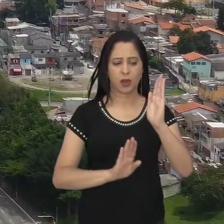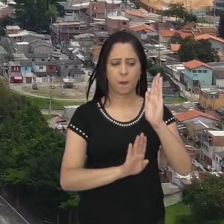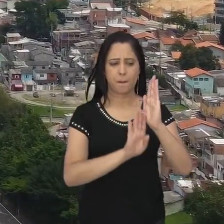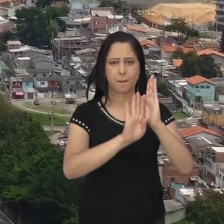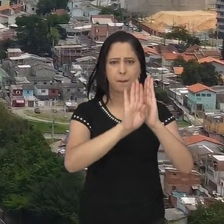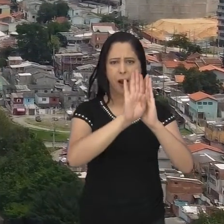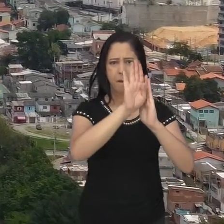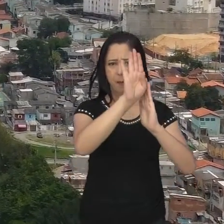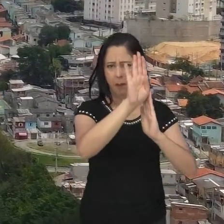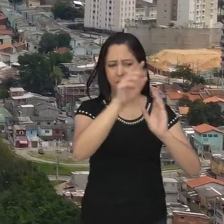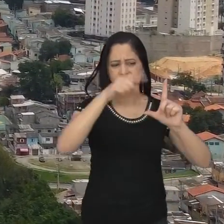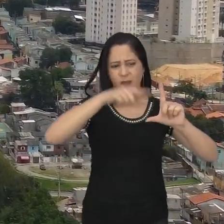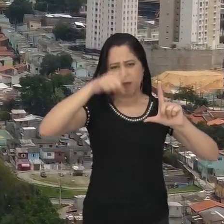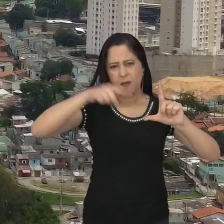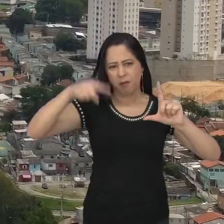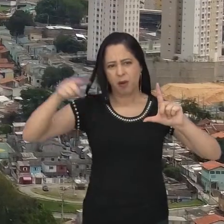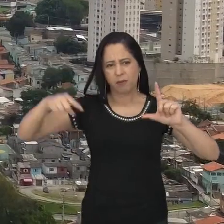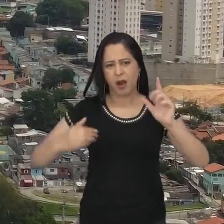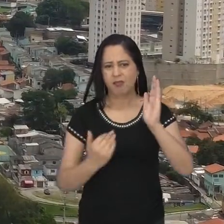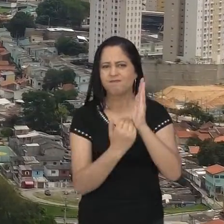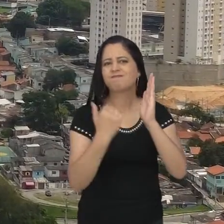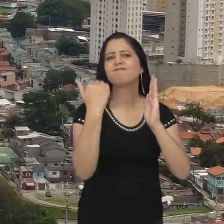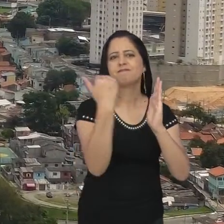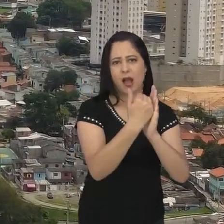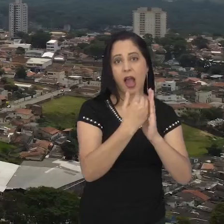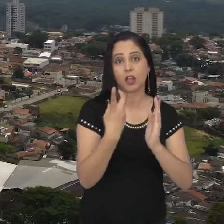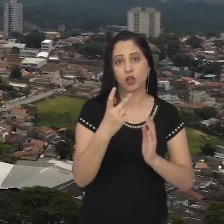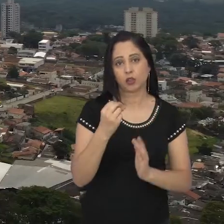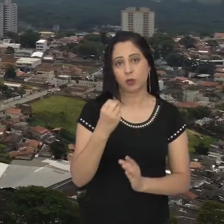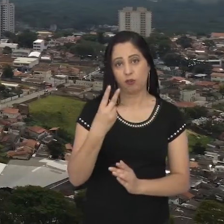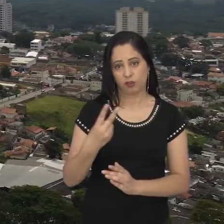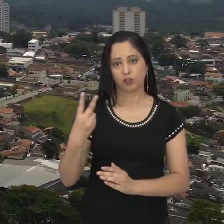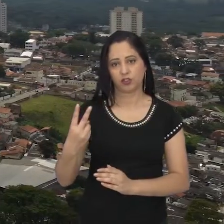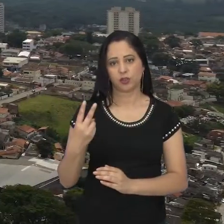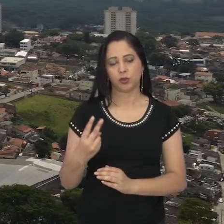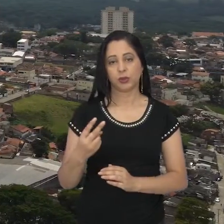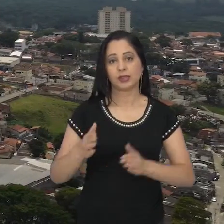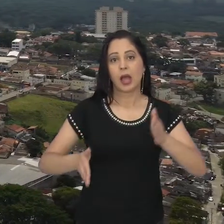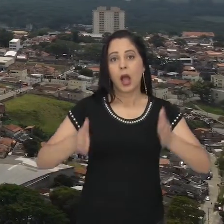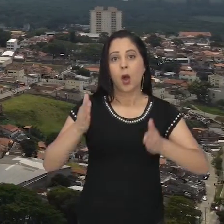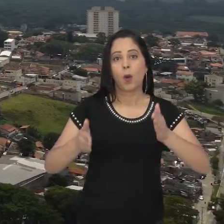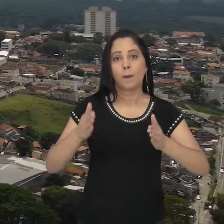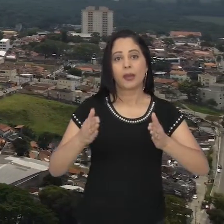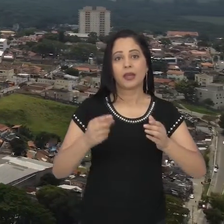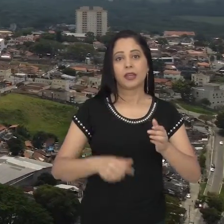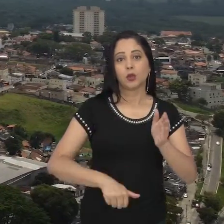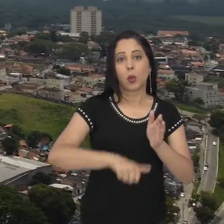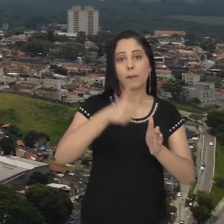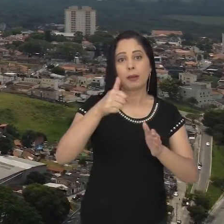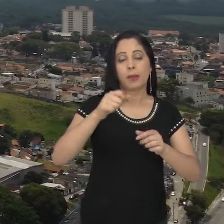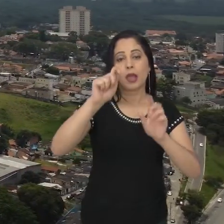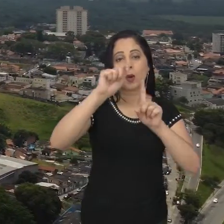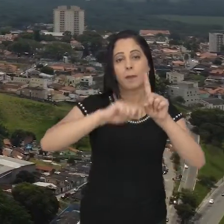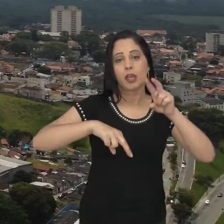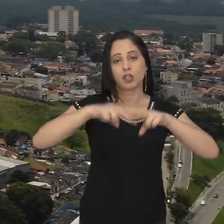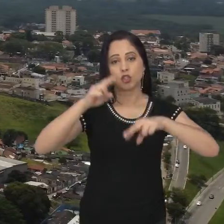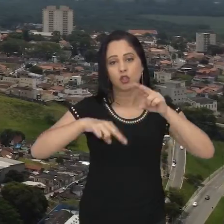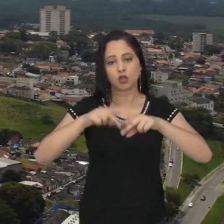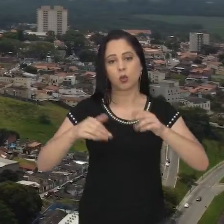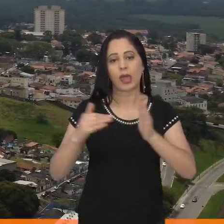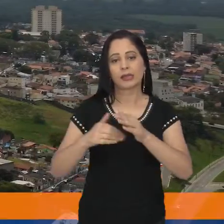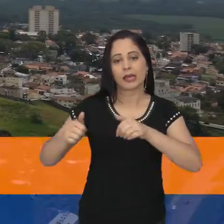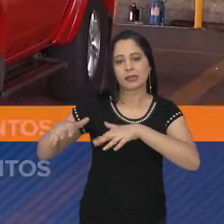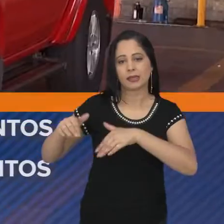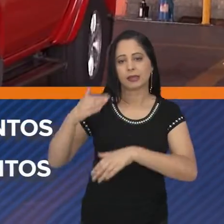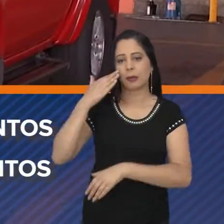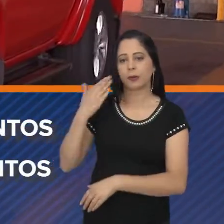registrou aumento das queimadas em 2022. Durante a operação Estiagem, que vai do dia 1º de junho até 30 de